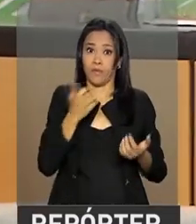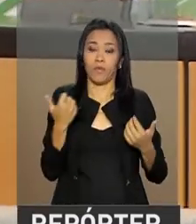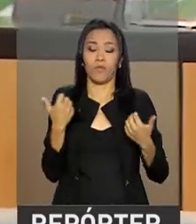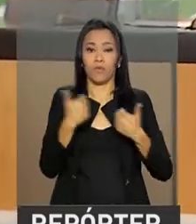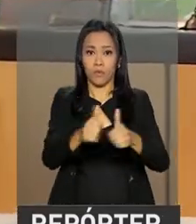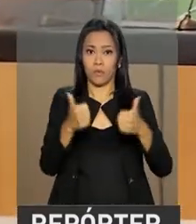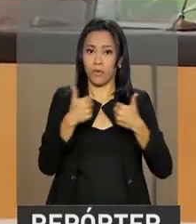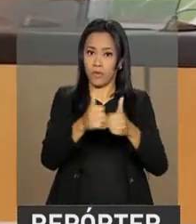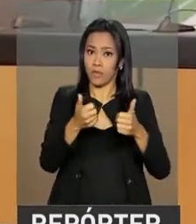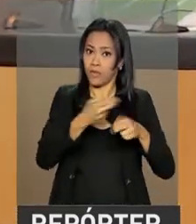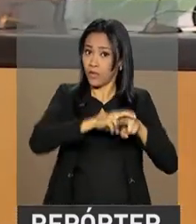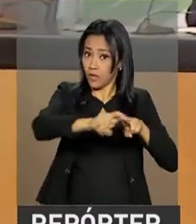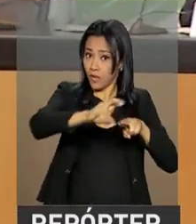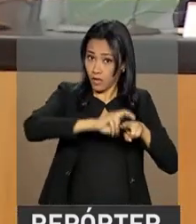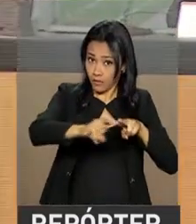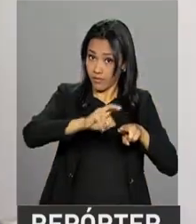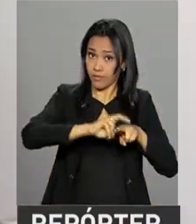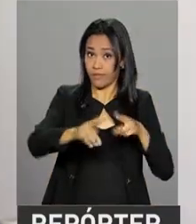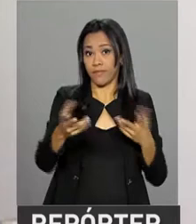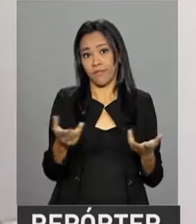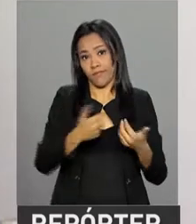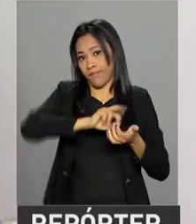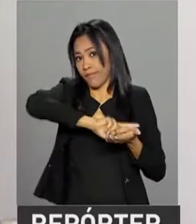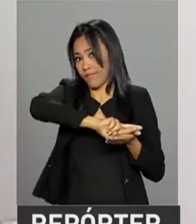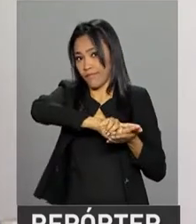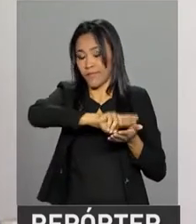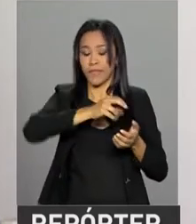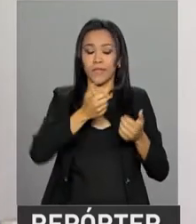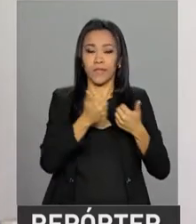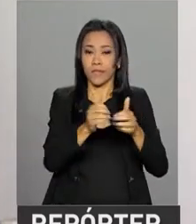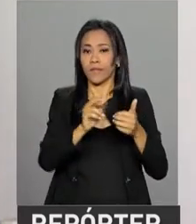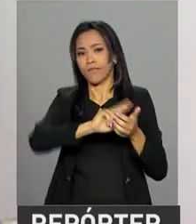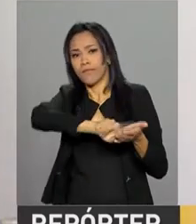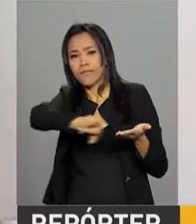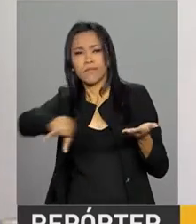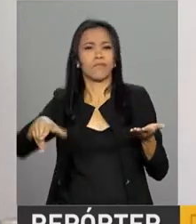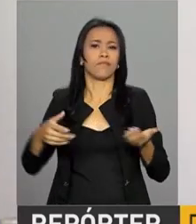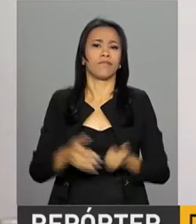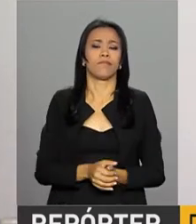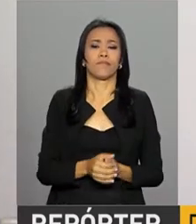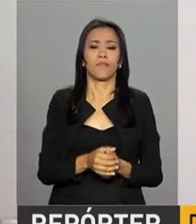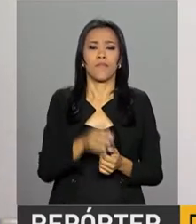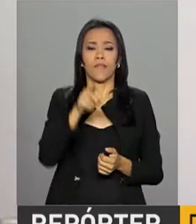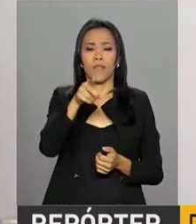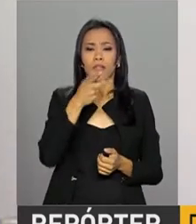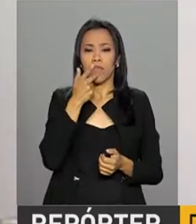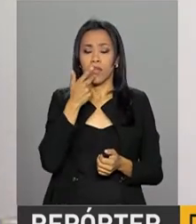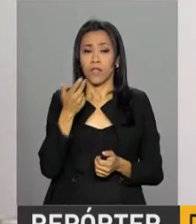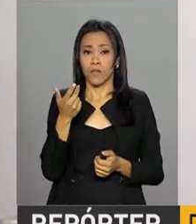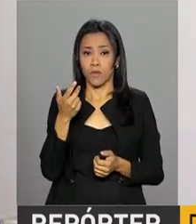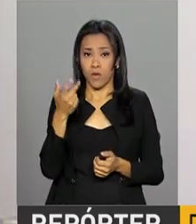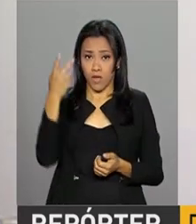de servidores. Em suma, a nossa agenda fiscal